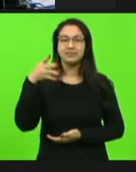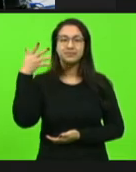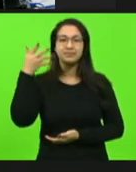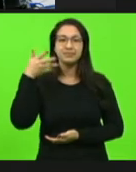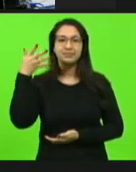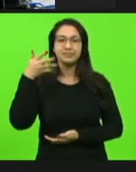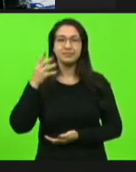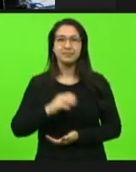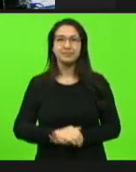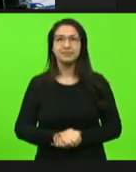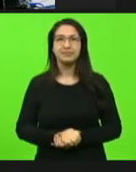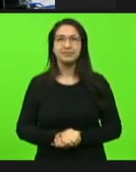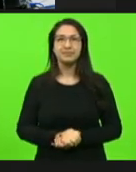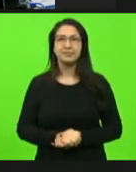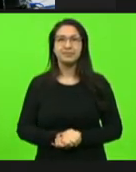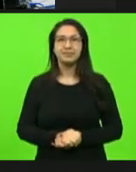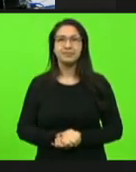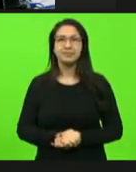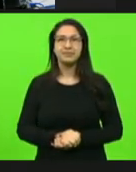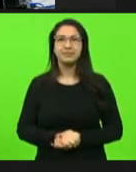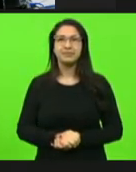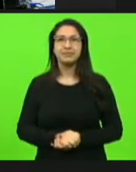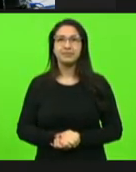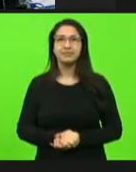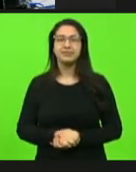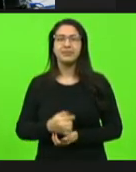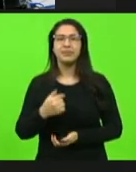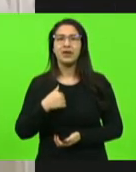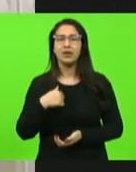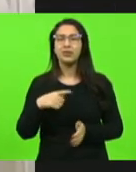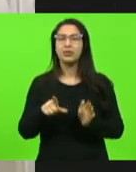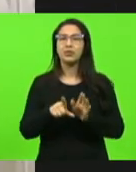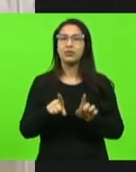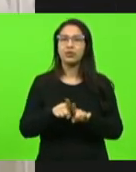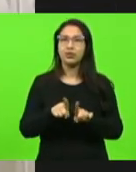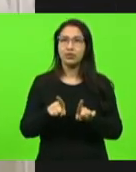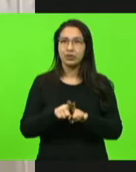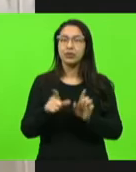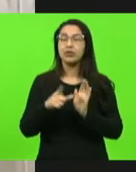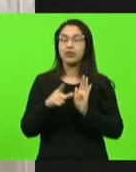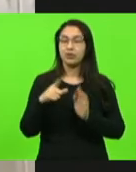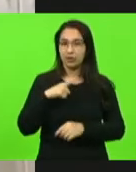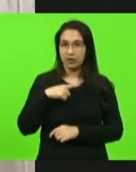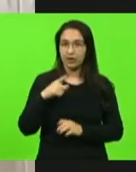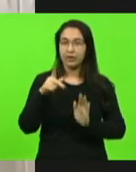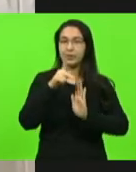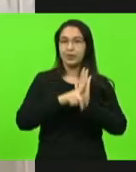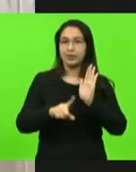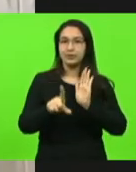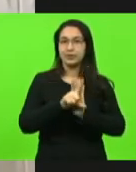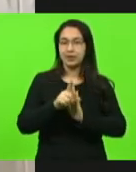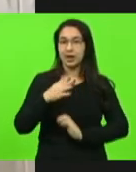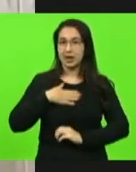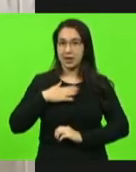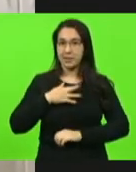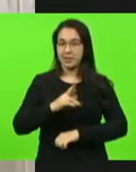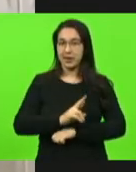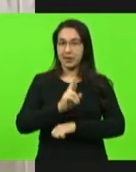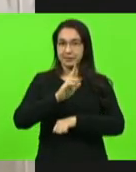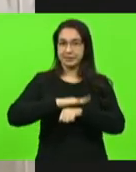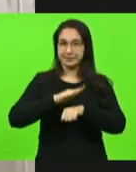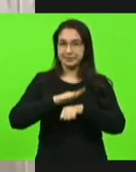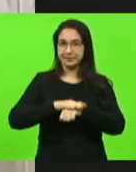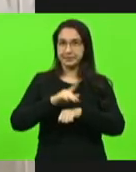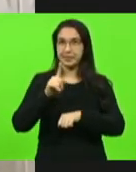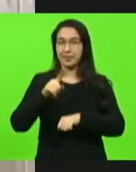Presidente, eu tenho um projeto de lei de minha autoria que ele se destina